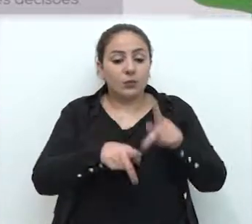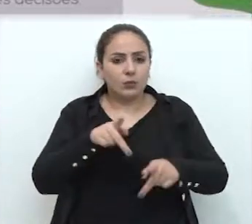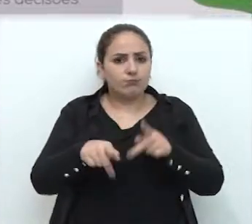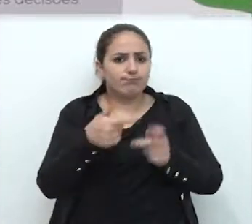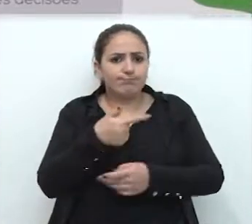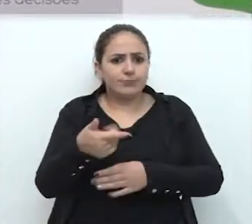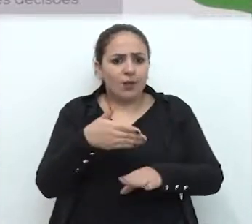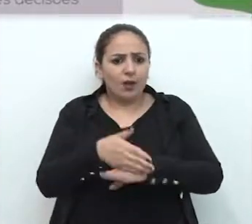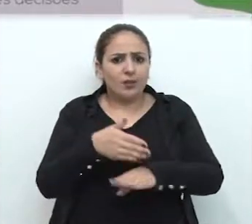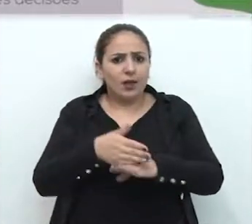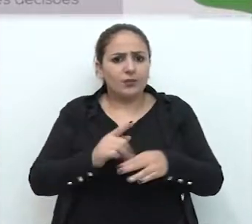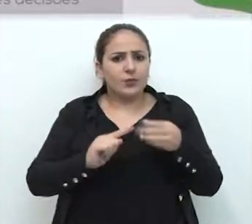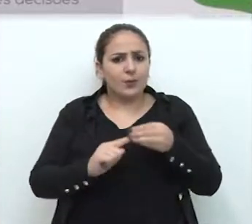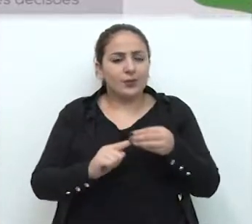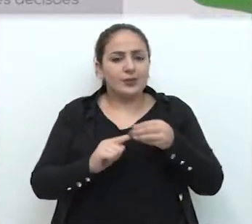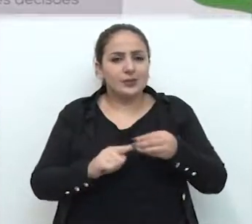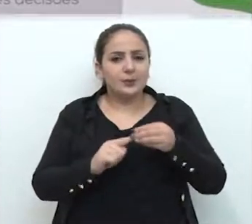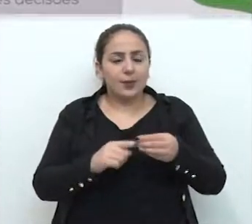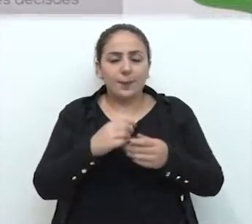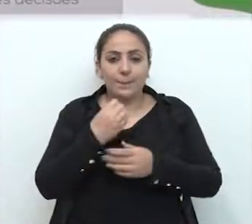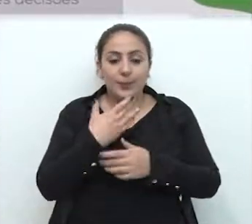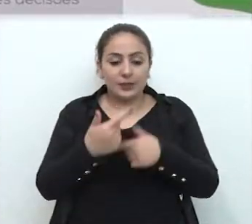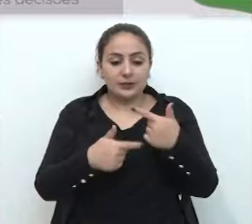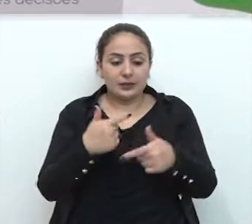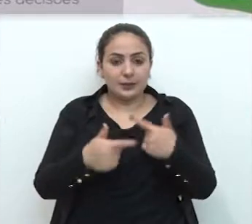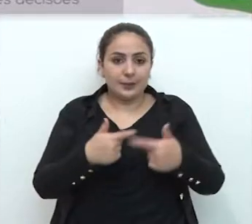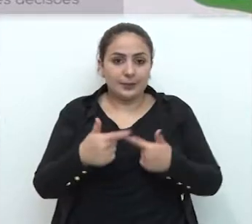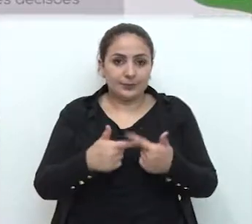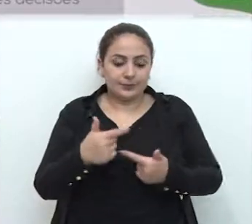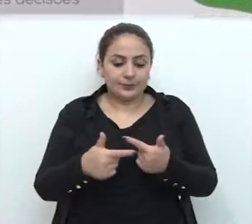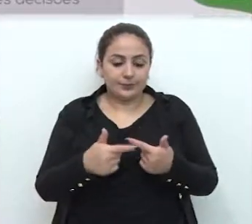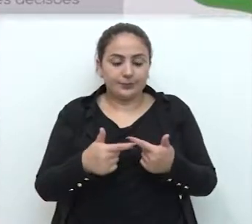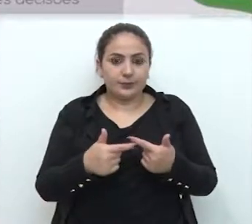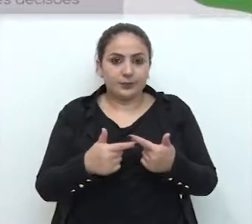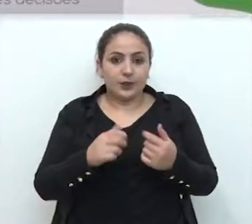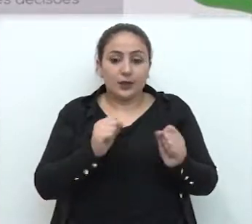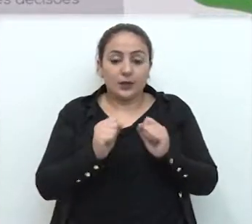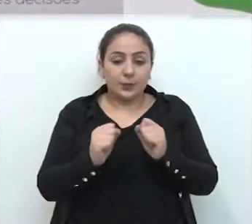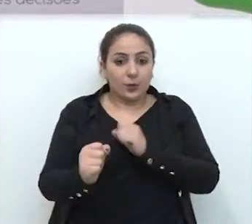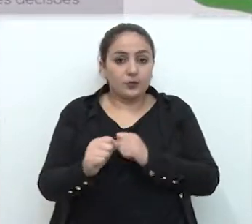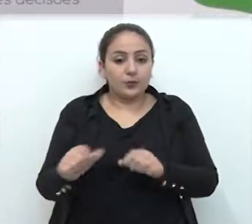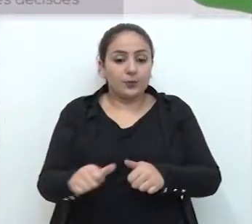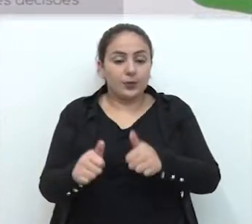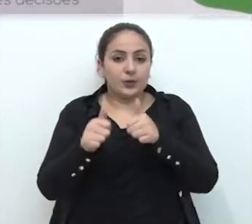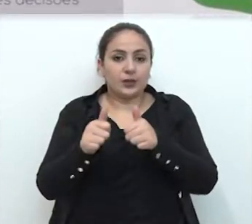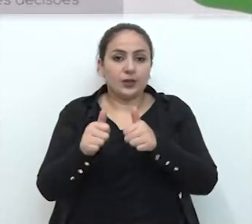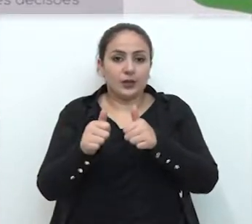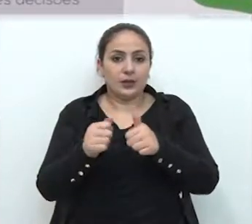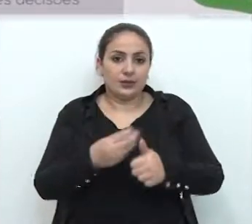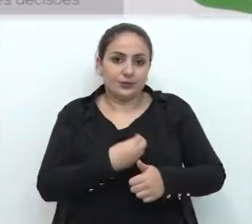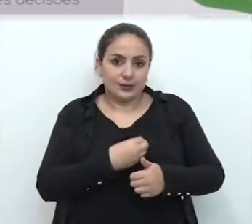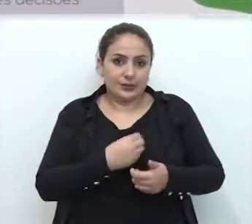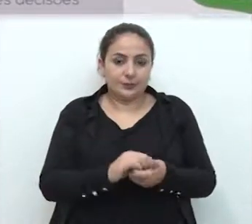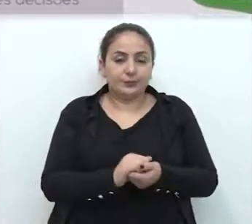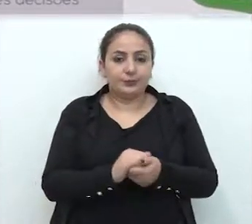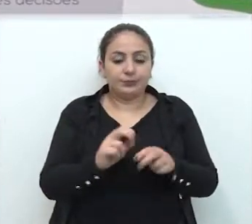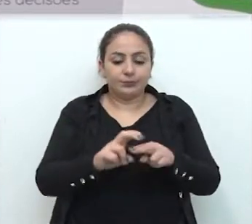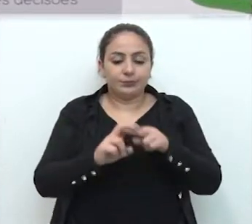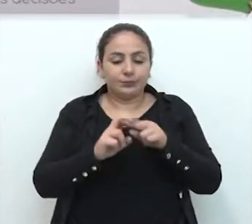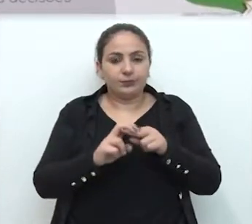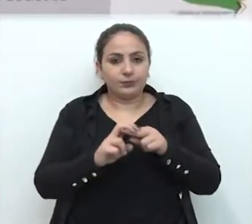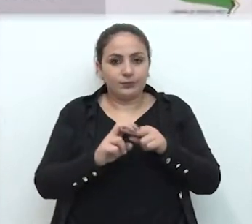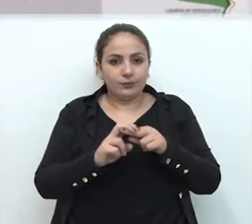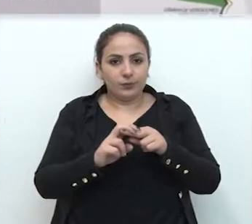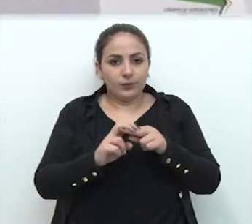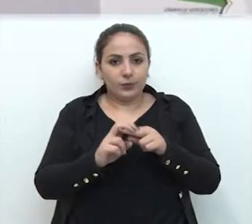população não tem acesso aos principais bens e serviços que possam melhorar a sua qualidade de vida. Então,